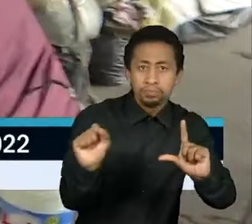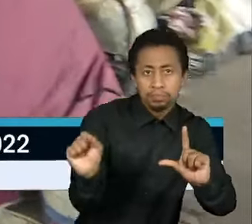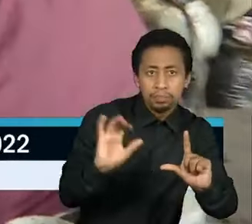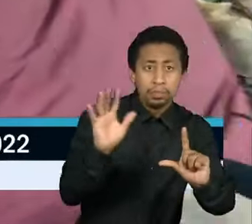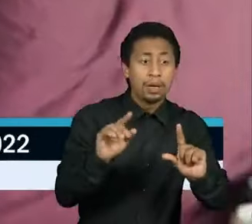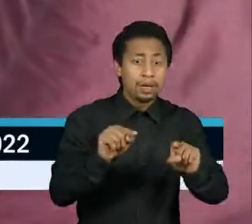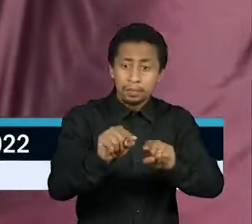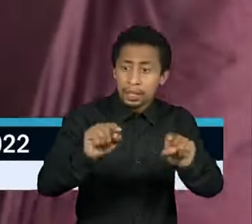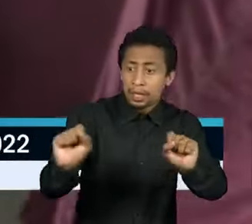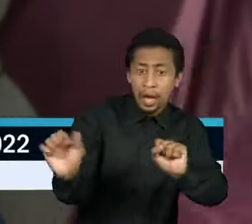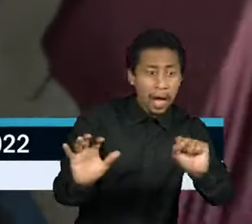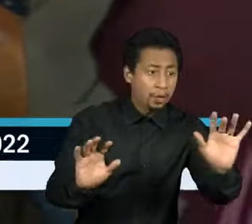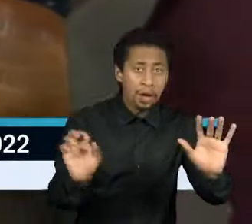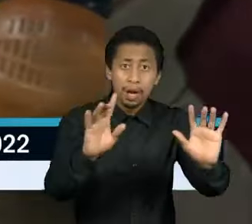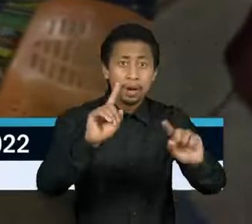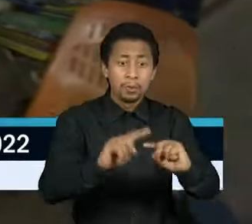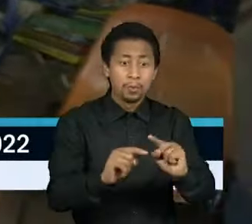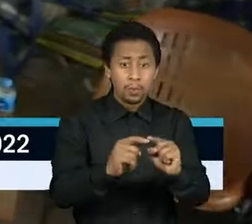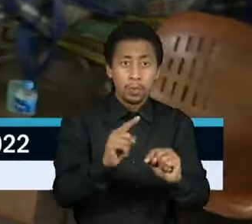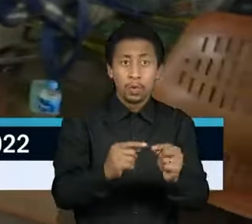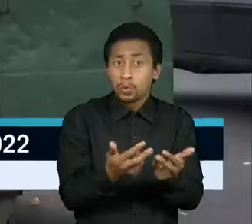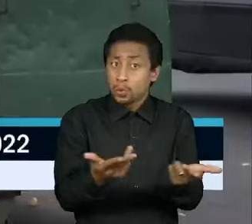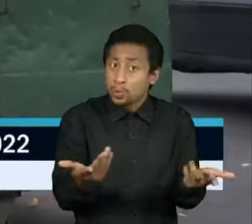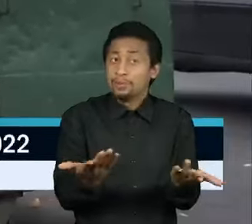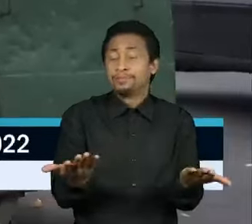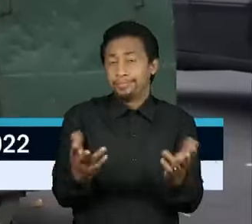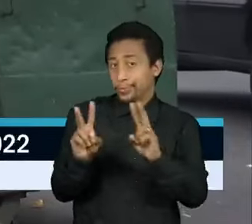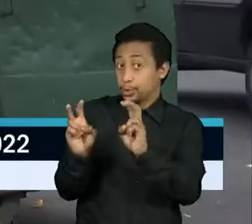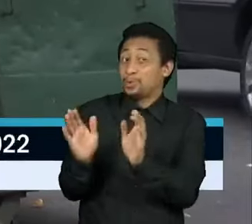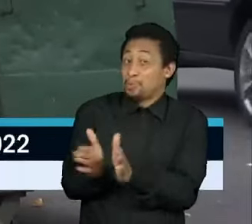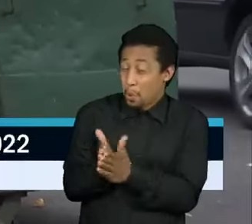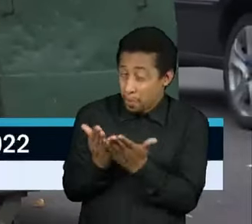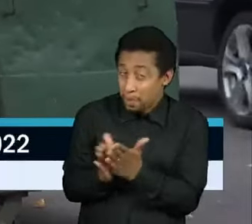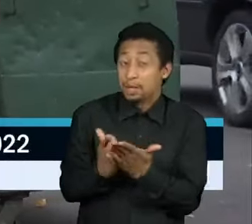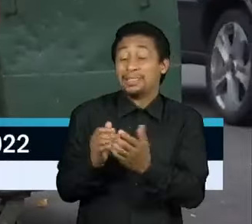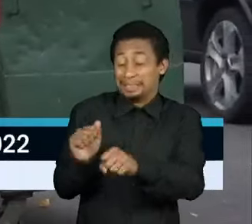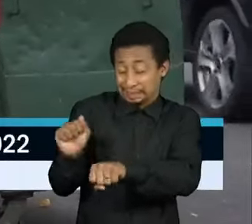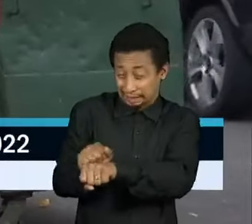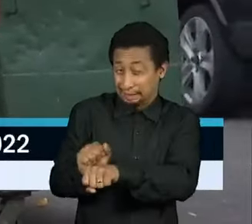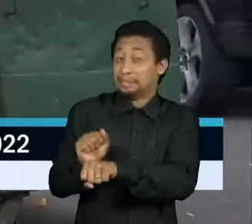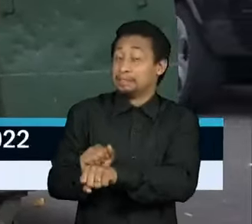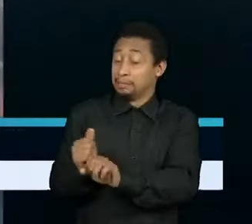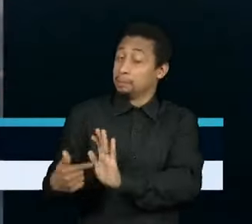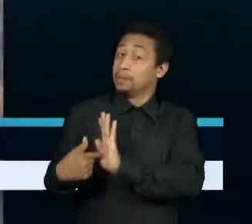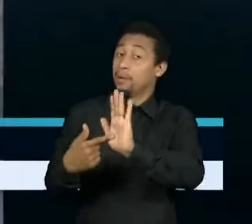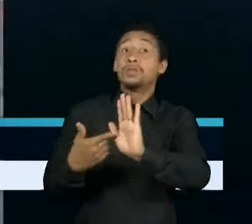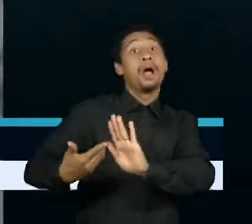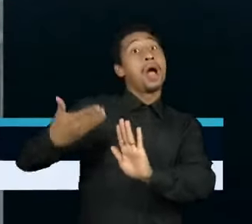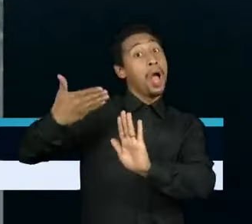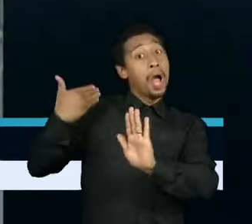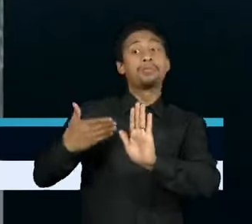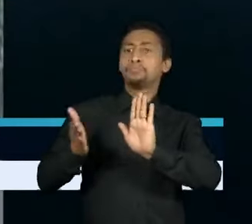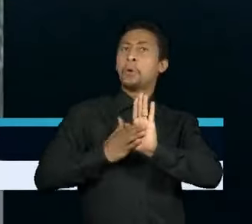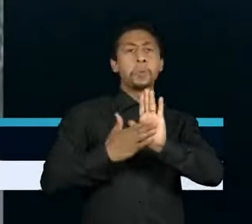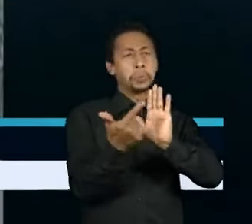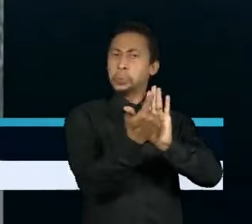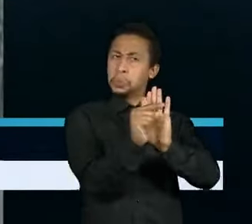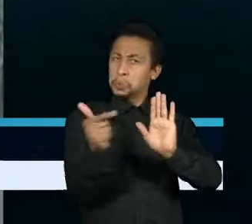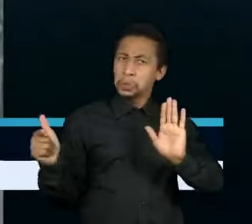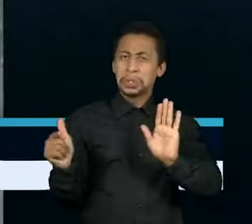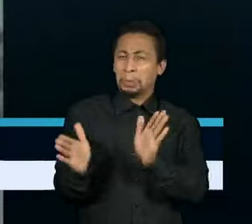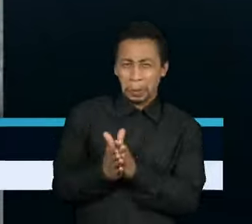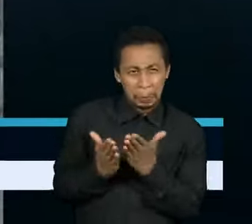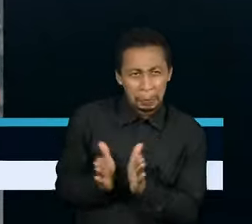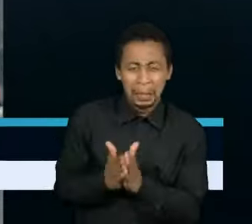também aparece a questão da pobreza e miséria, que não aparecia nos